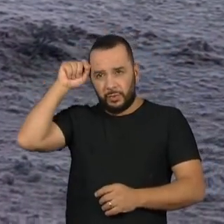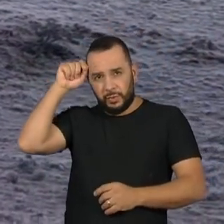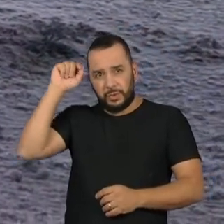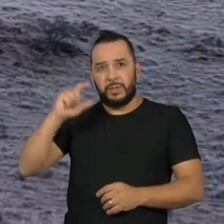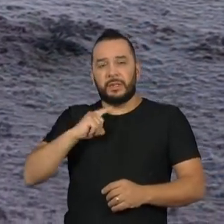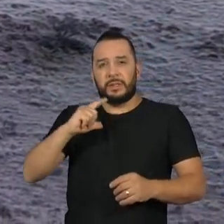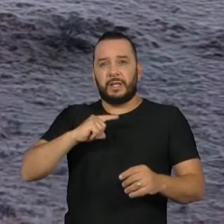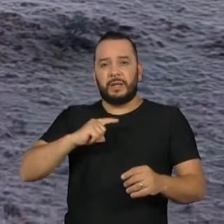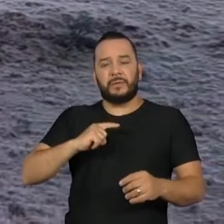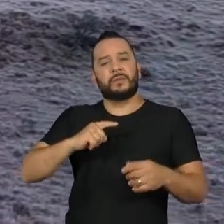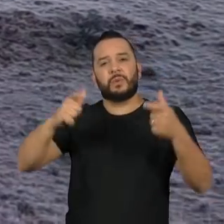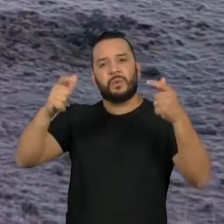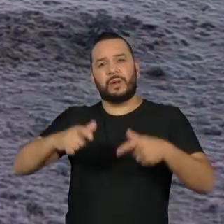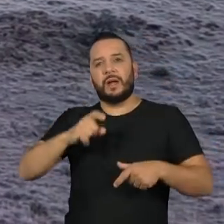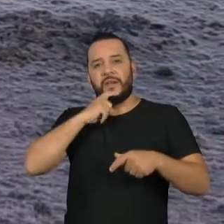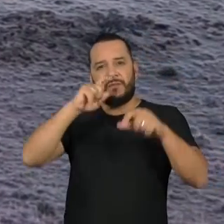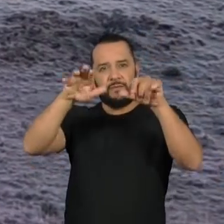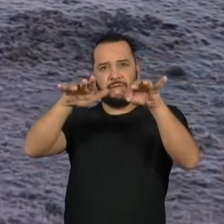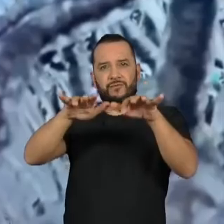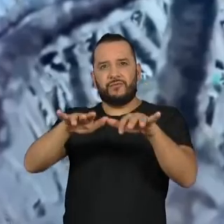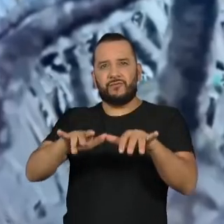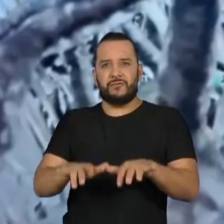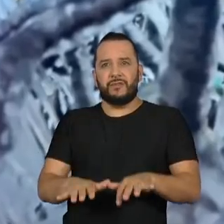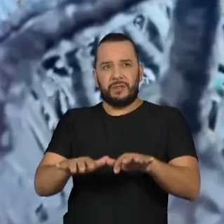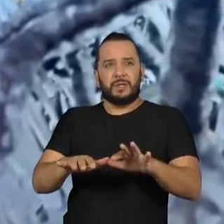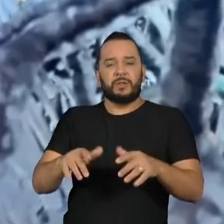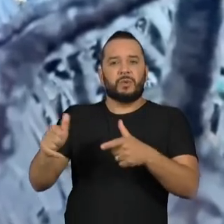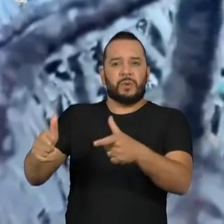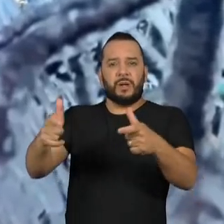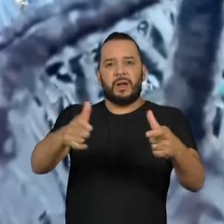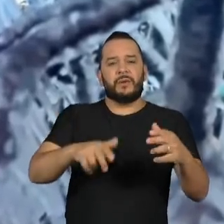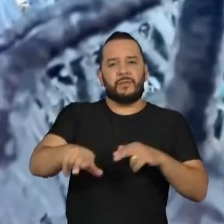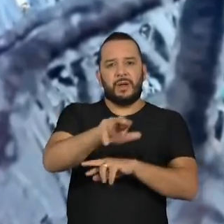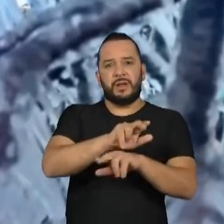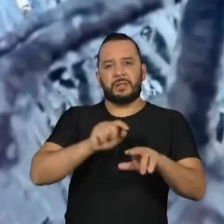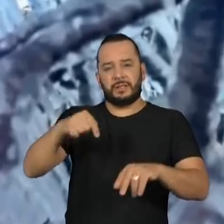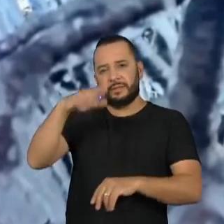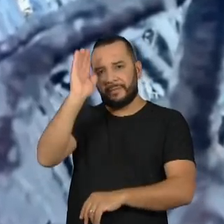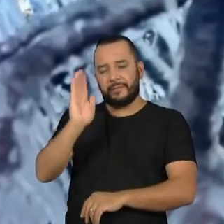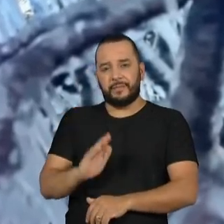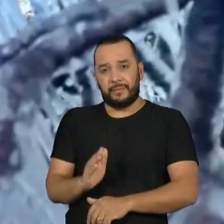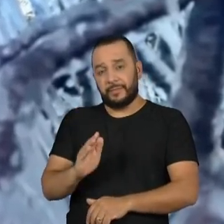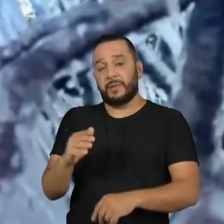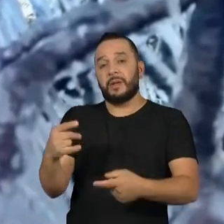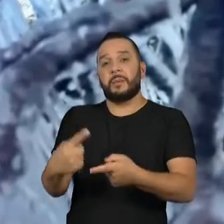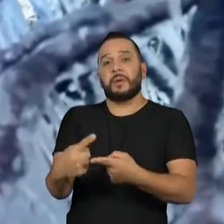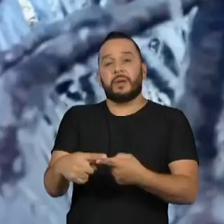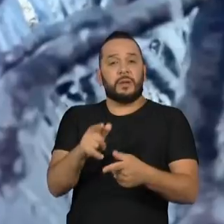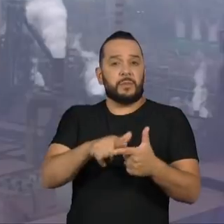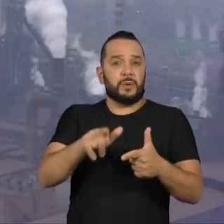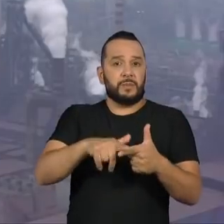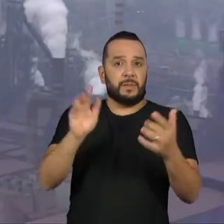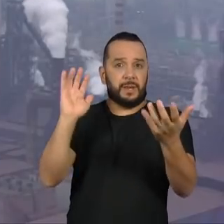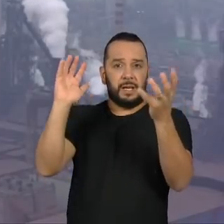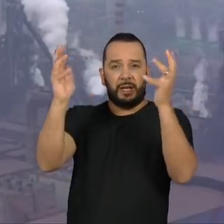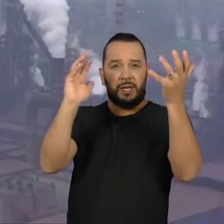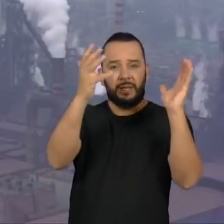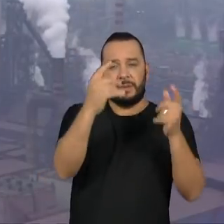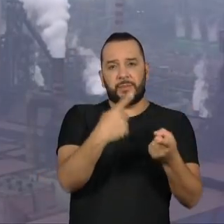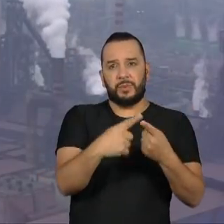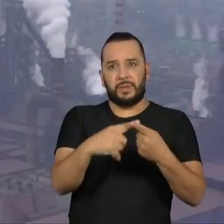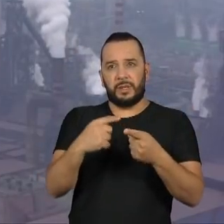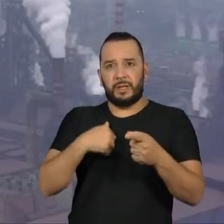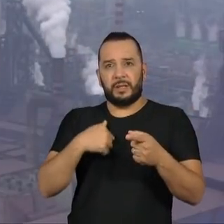Nevou em várias cidades do sul do país. Segundo especialistas, a crise climática provocada pela queima de